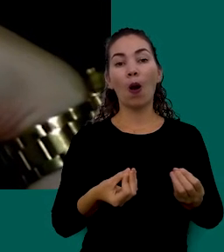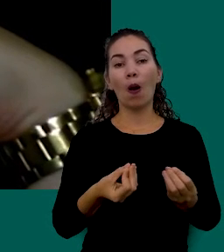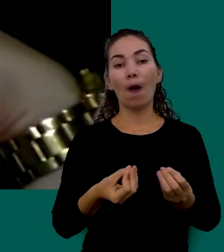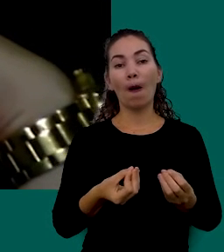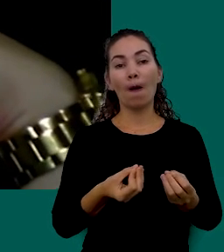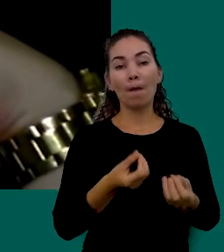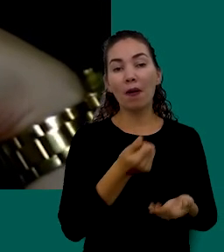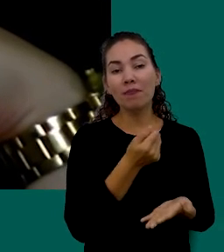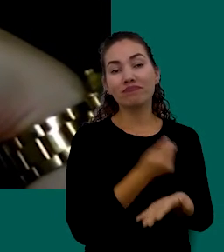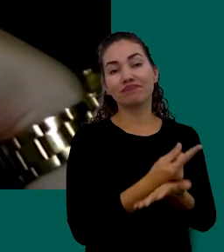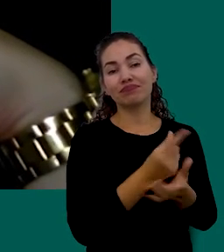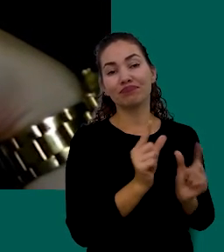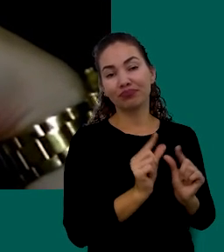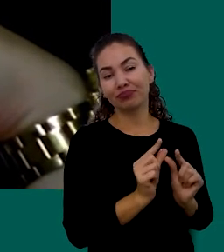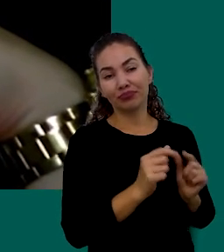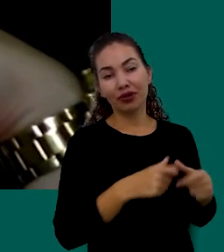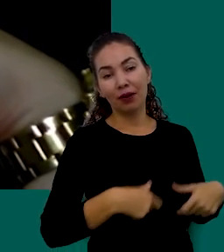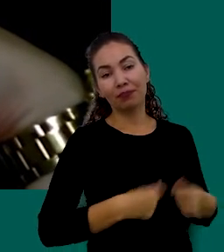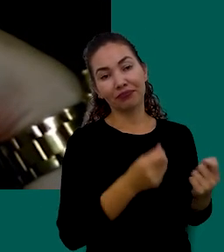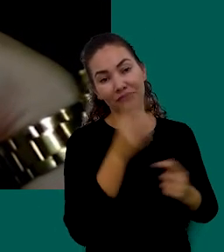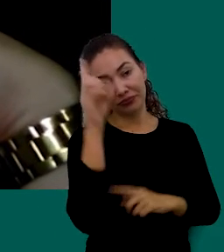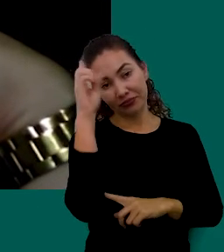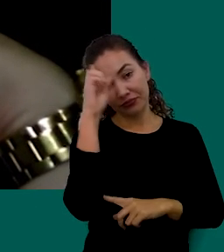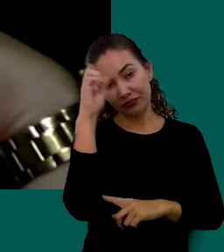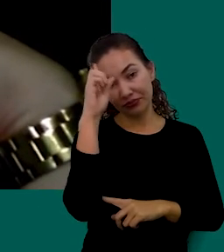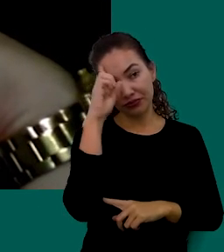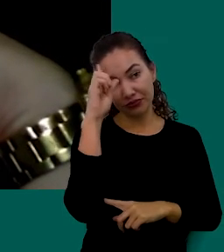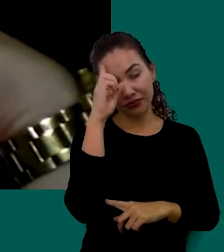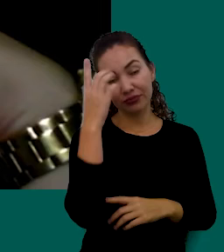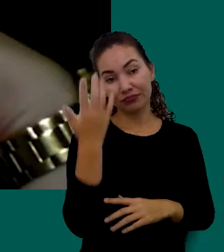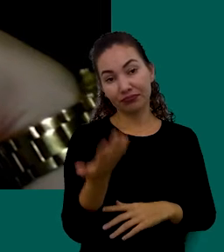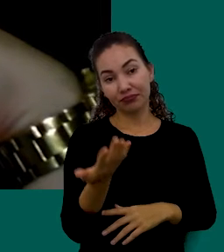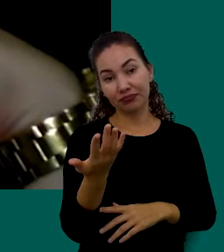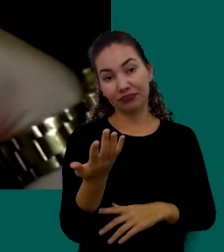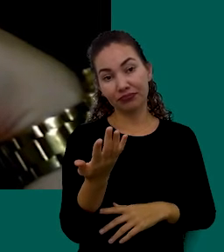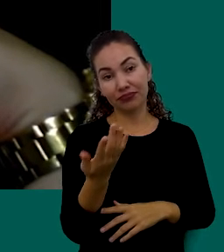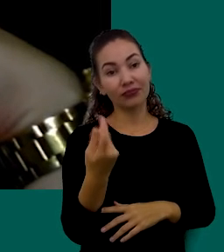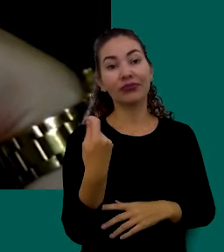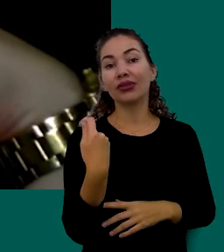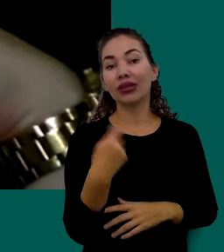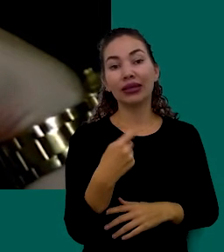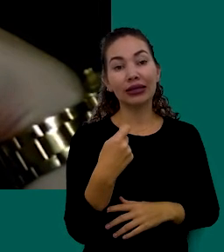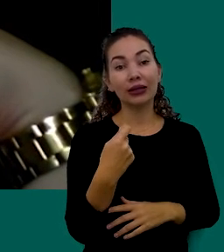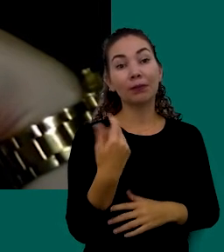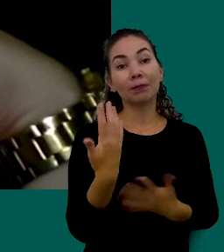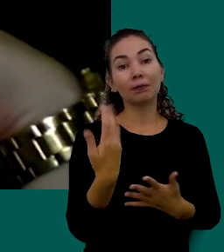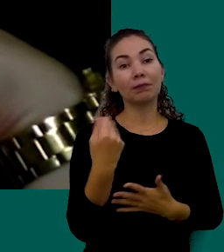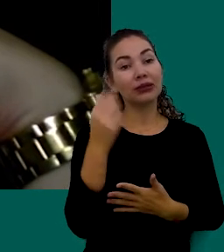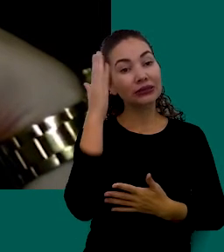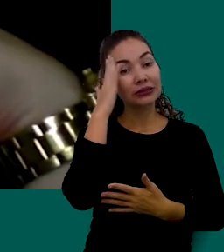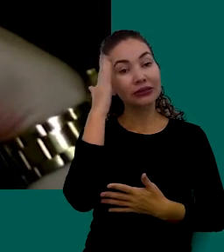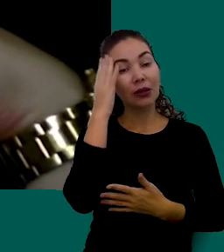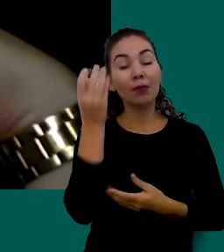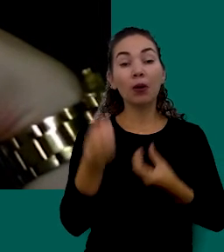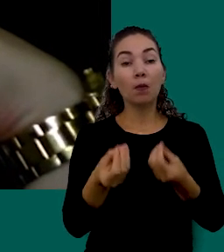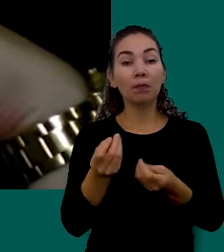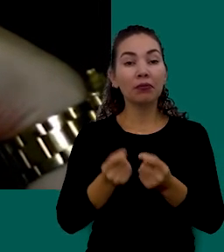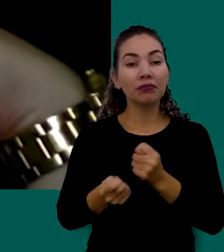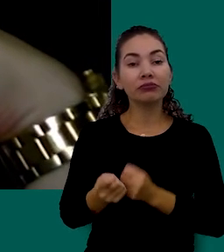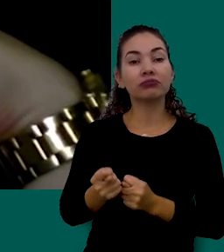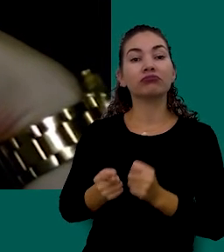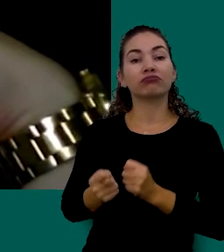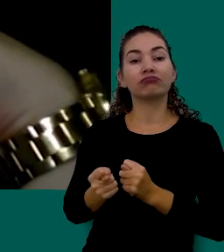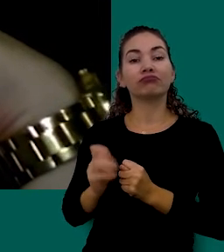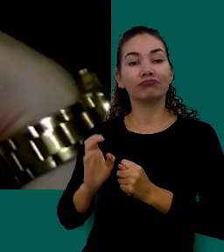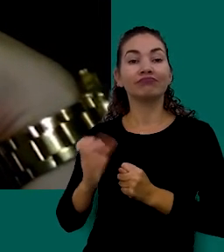Gastos Que Temos No Nosso Dia A Dia Então É Preciso Saber Controlar Eles E